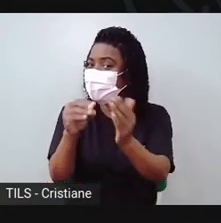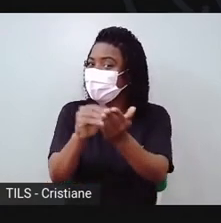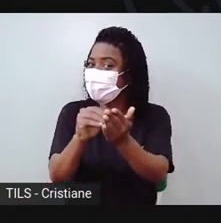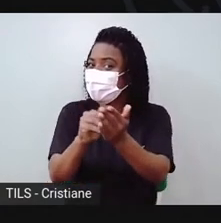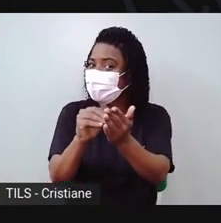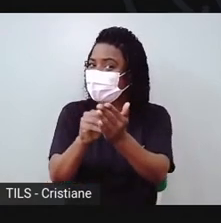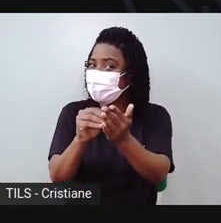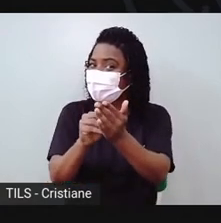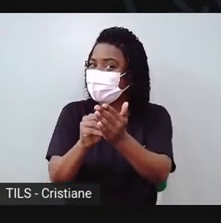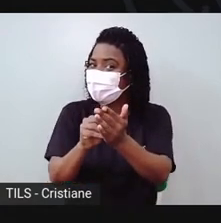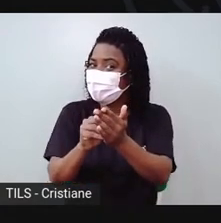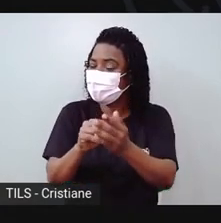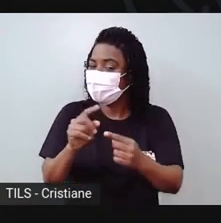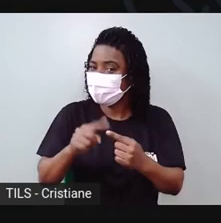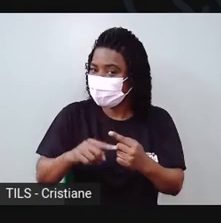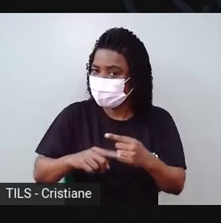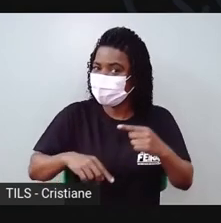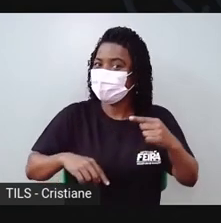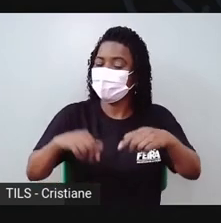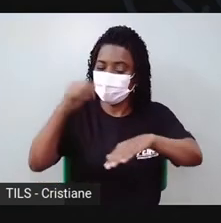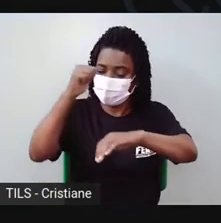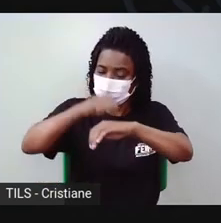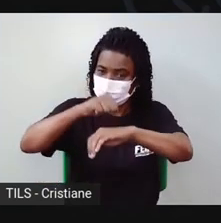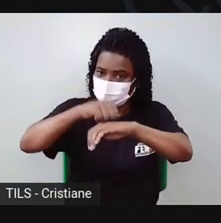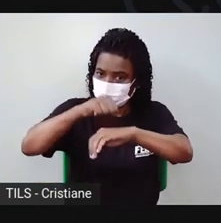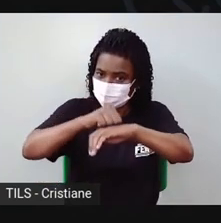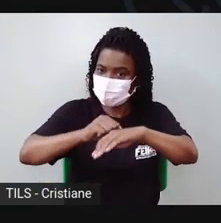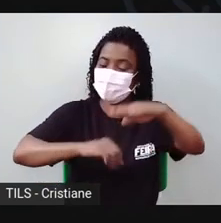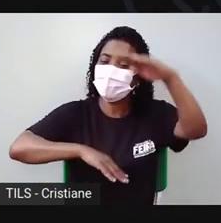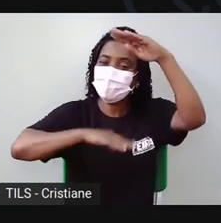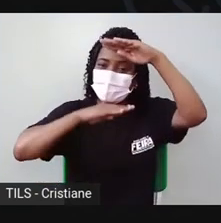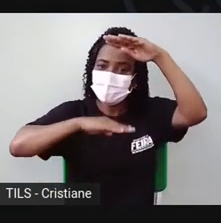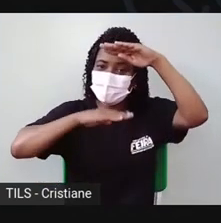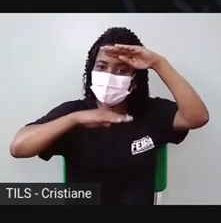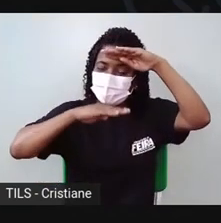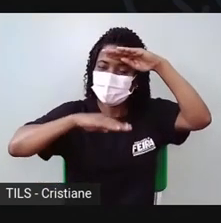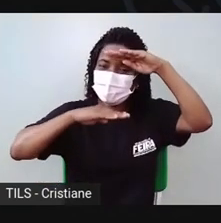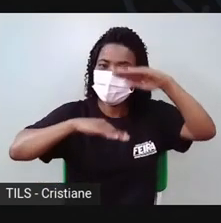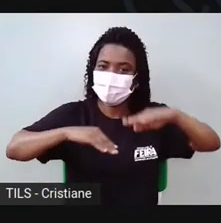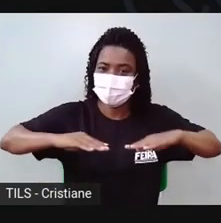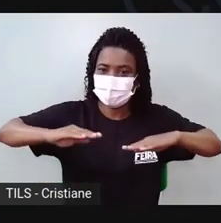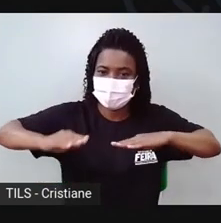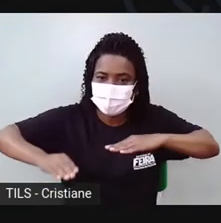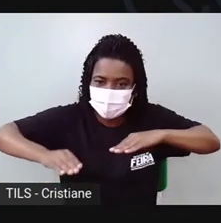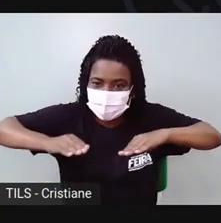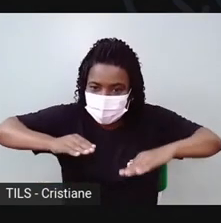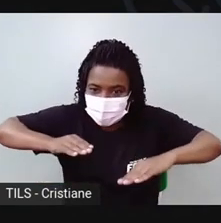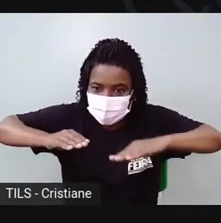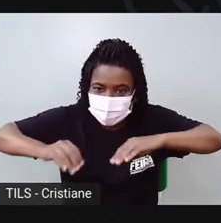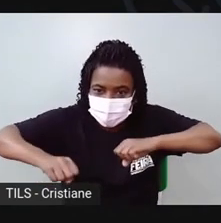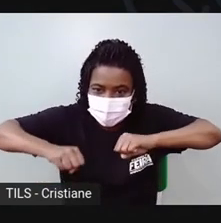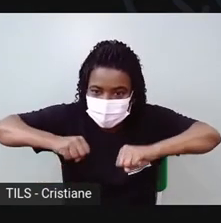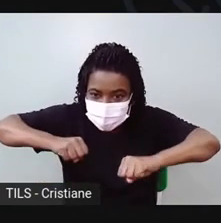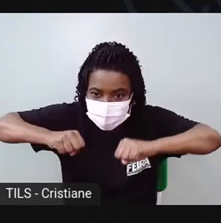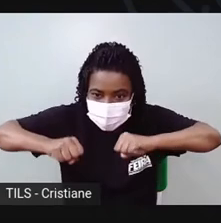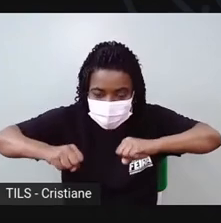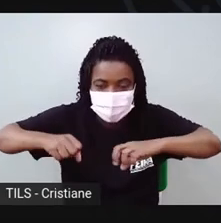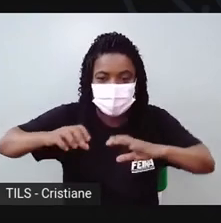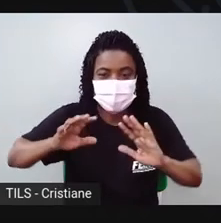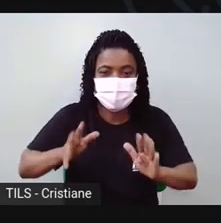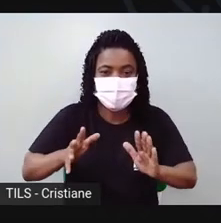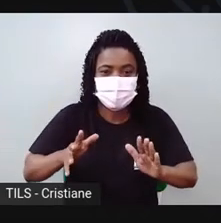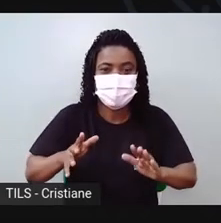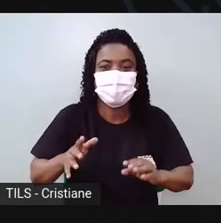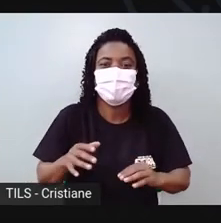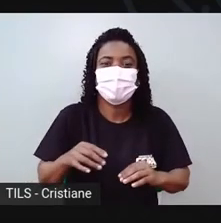A Pró falou do casco, da cabeça, da patinha, outra patinha, a